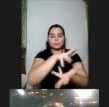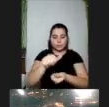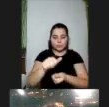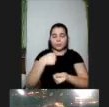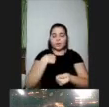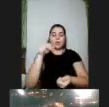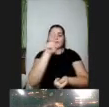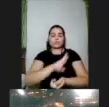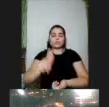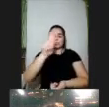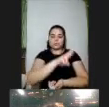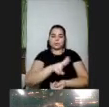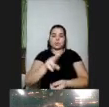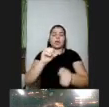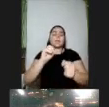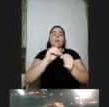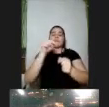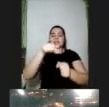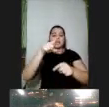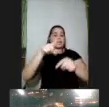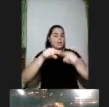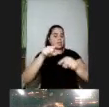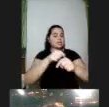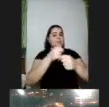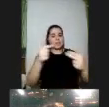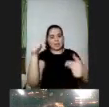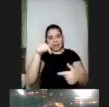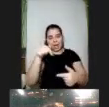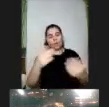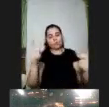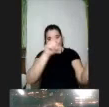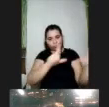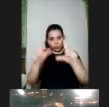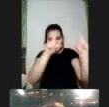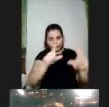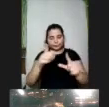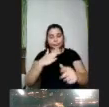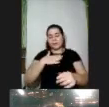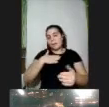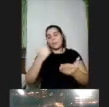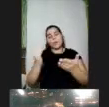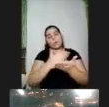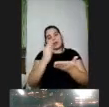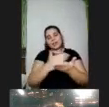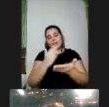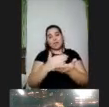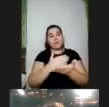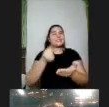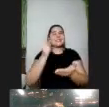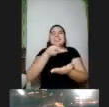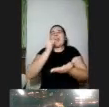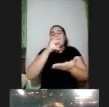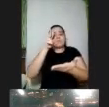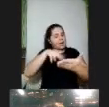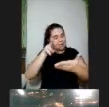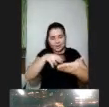produzir esses slides aqui que é o meu livro aqui de cabeceira onde a gente